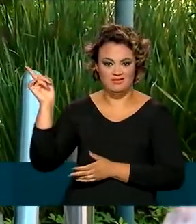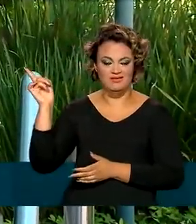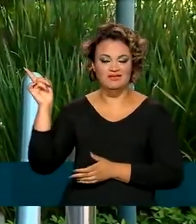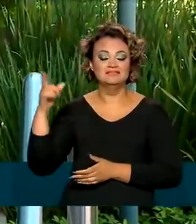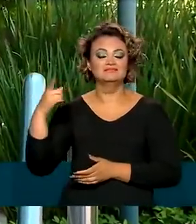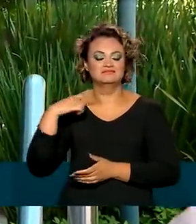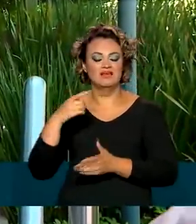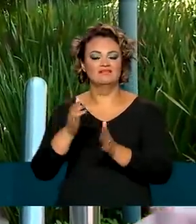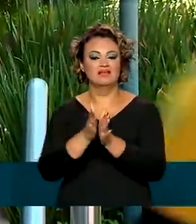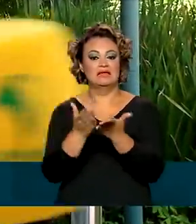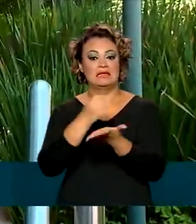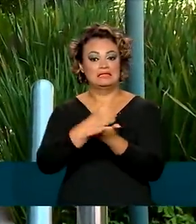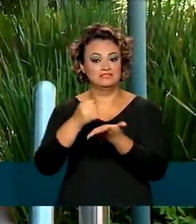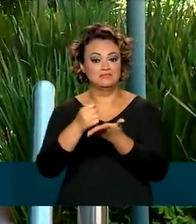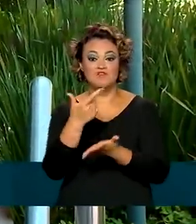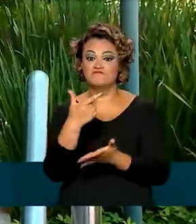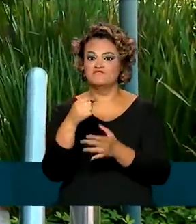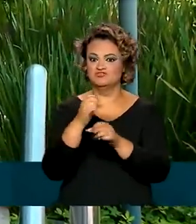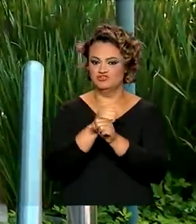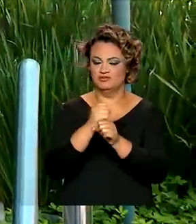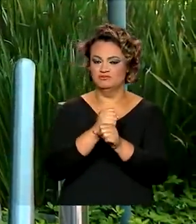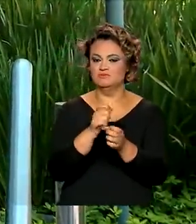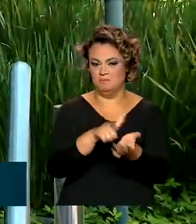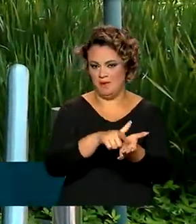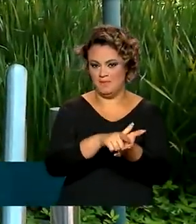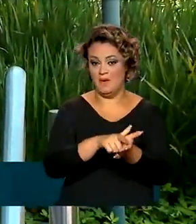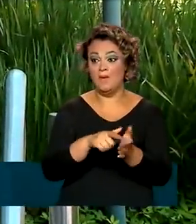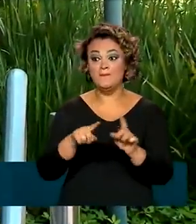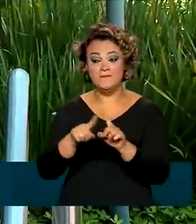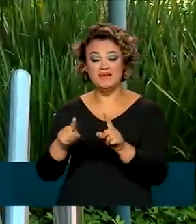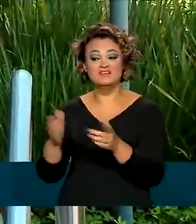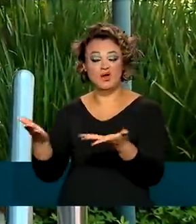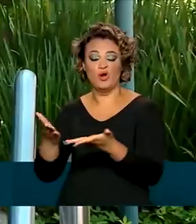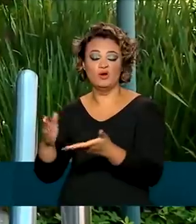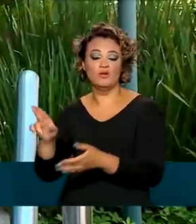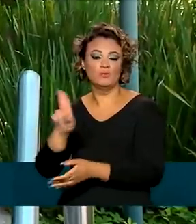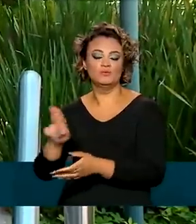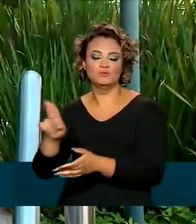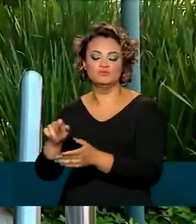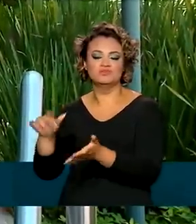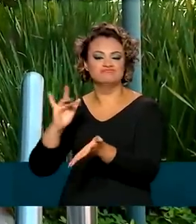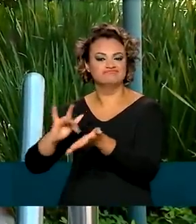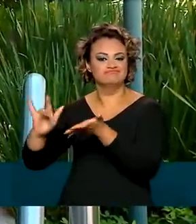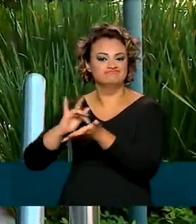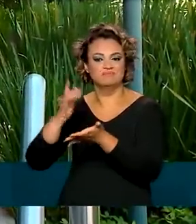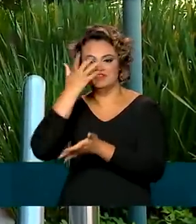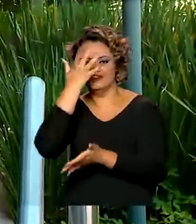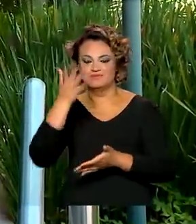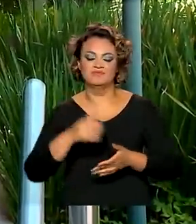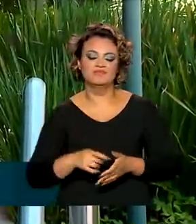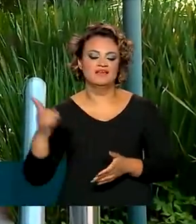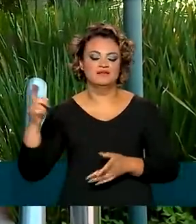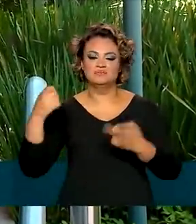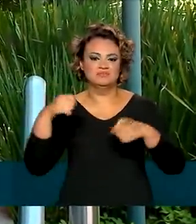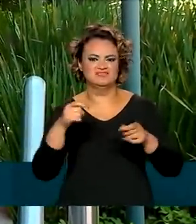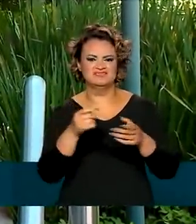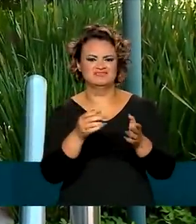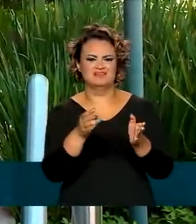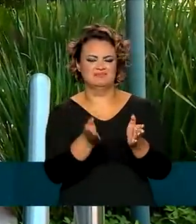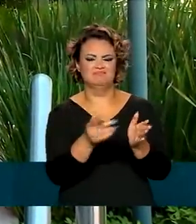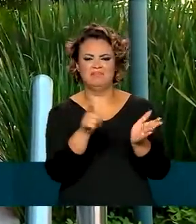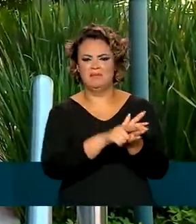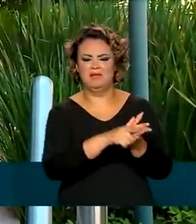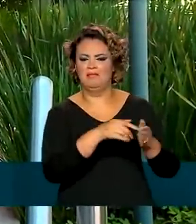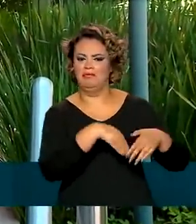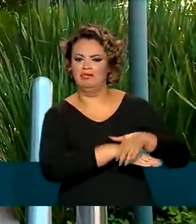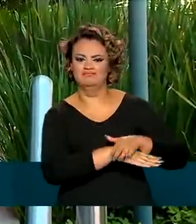tem carteira de trabalho há 20 anos, mas atualmente só usa a versão digital. Tudo mais prático, não precisa andar com aquela coisa de